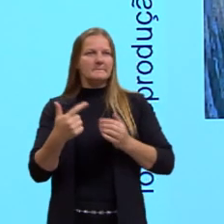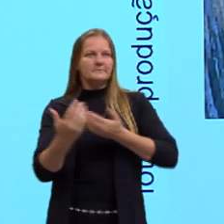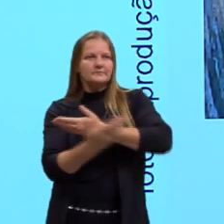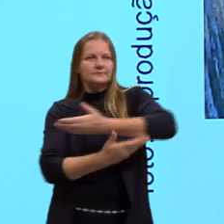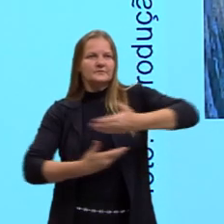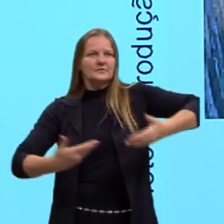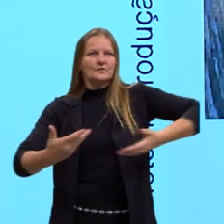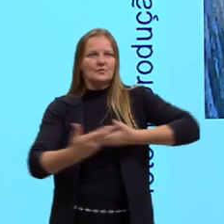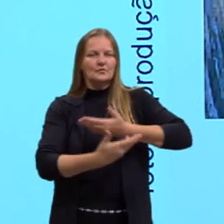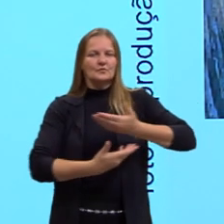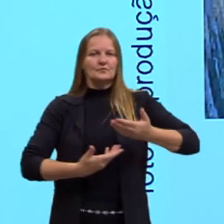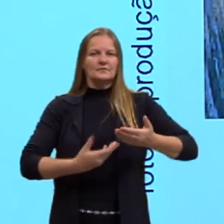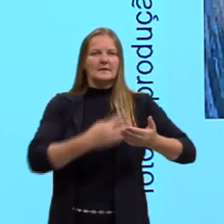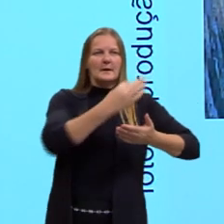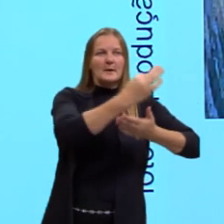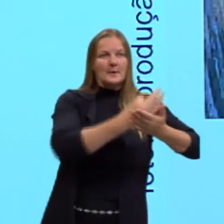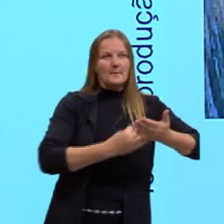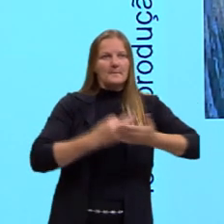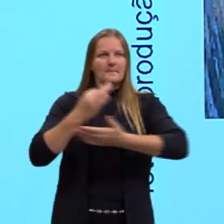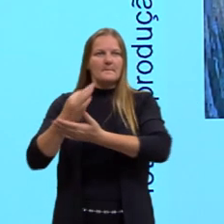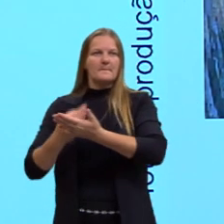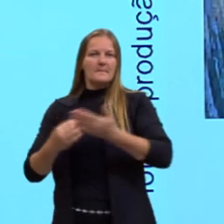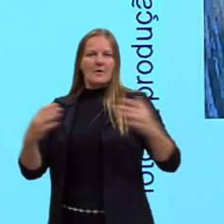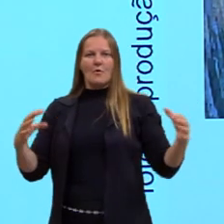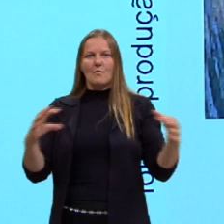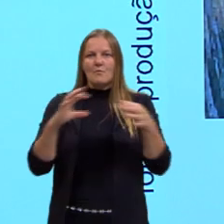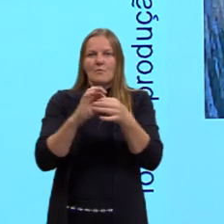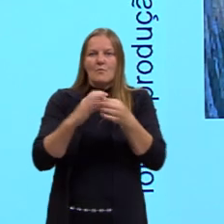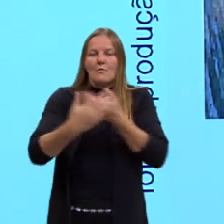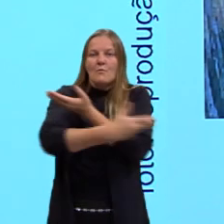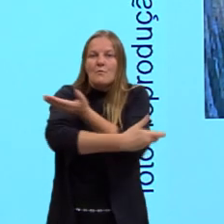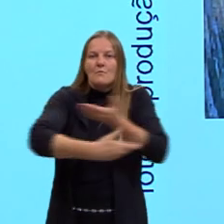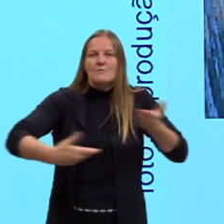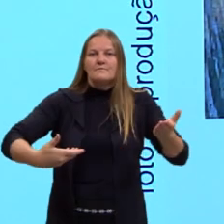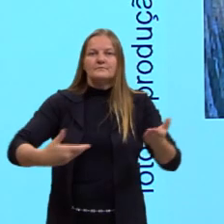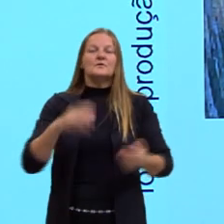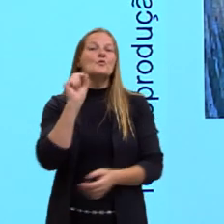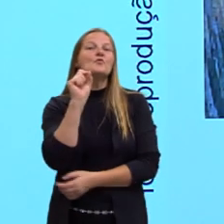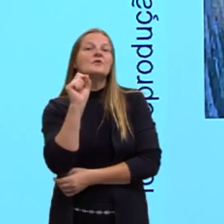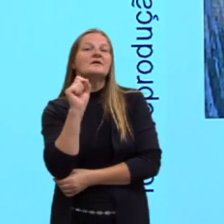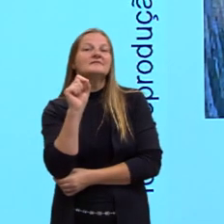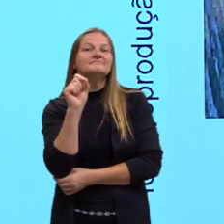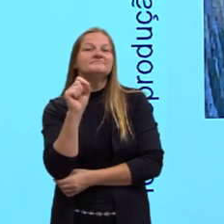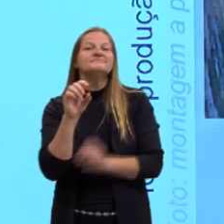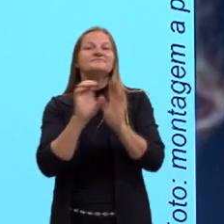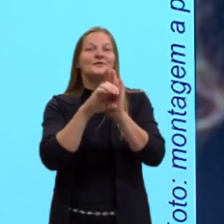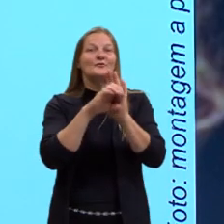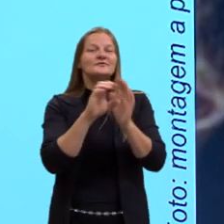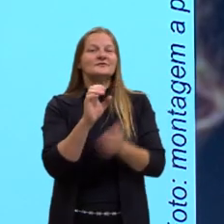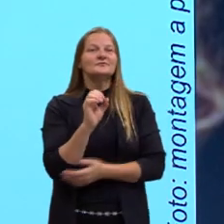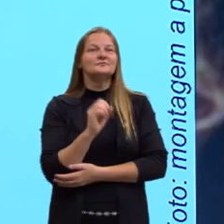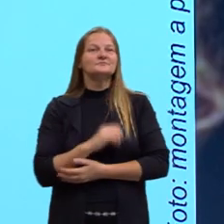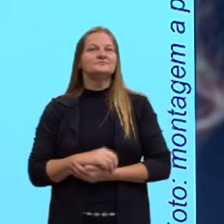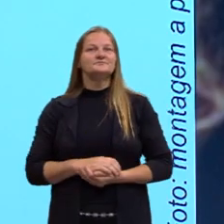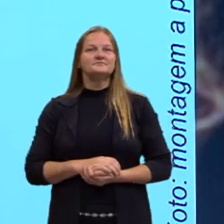gente tem um atravessamento aqui. O que é intertextualidade, então? Pergunta Homer Simpson.